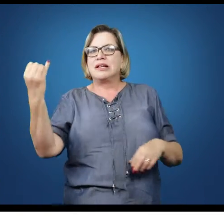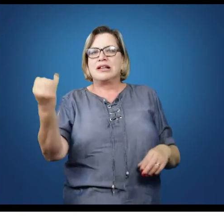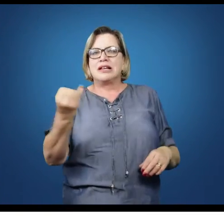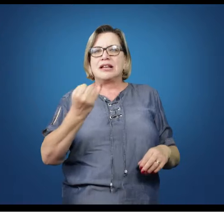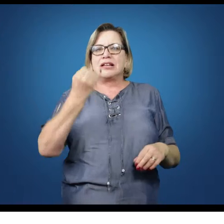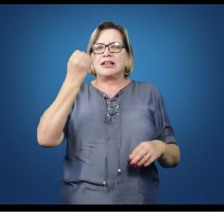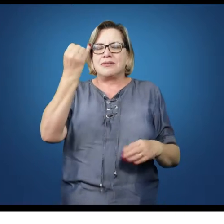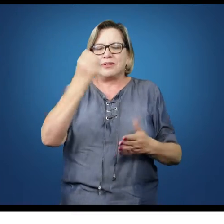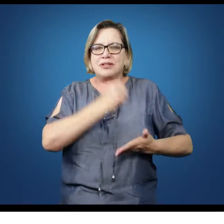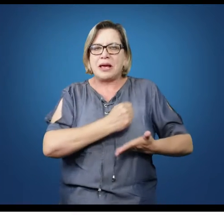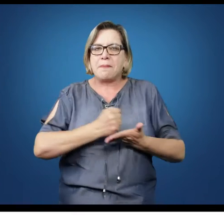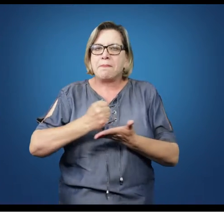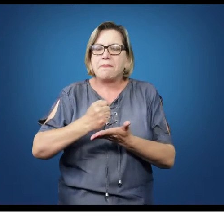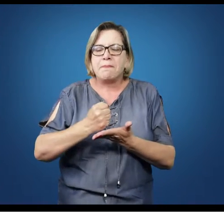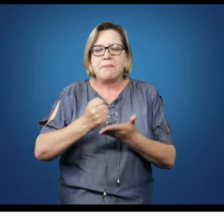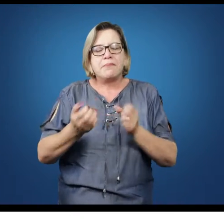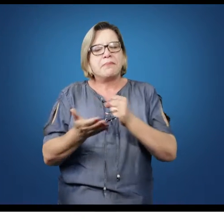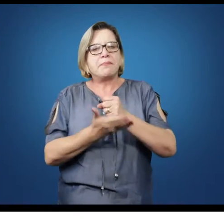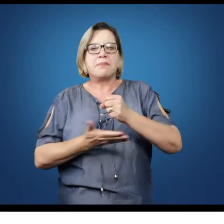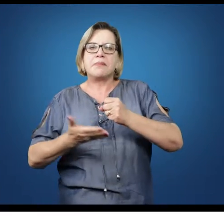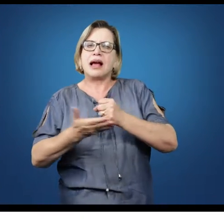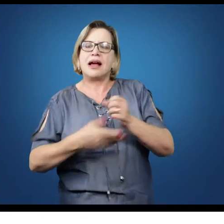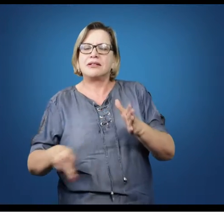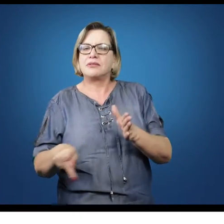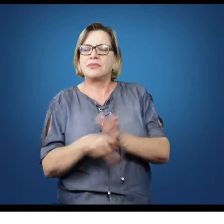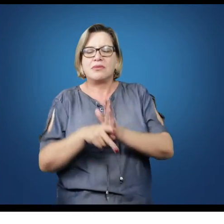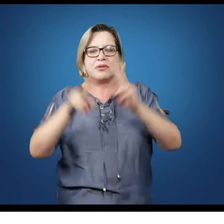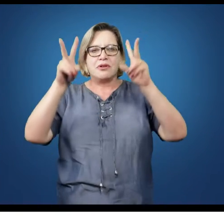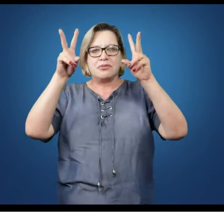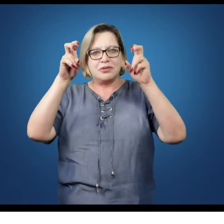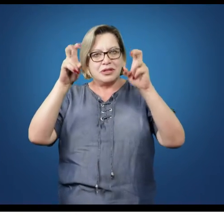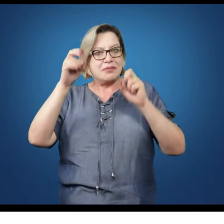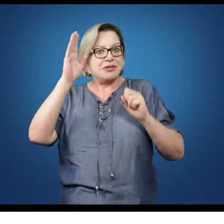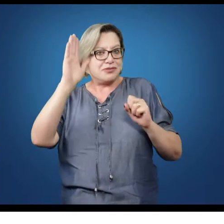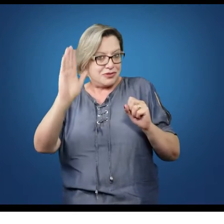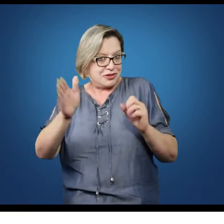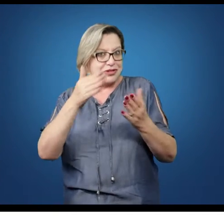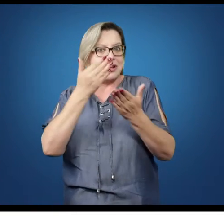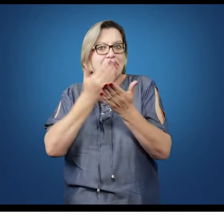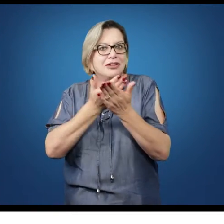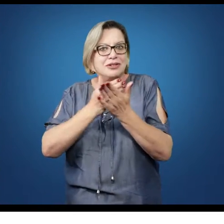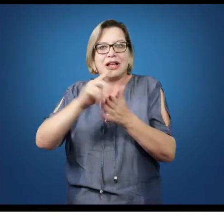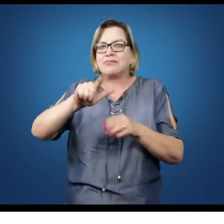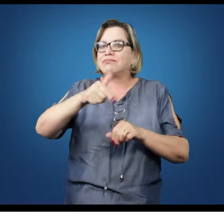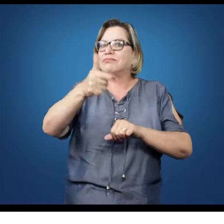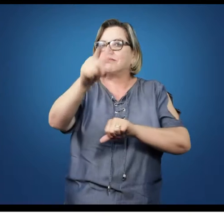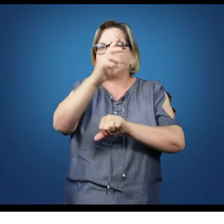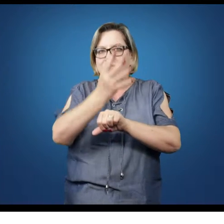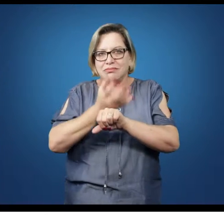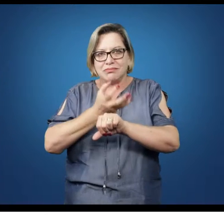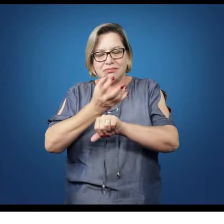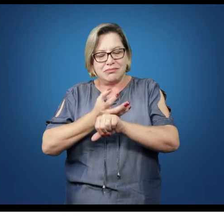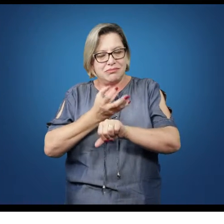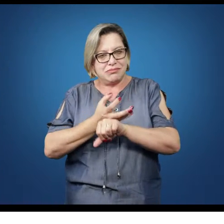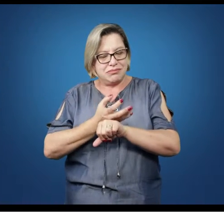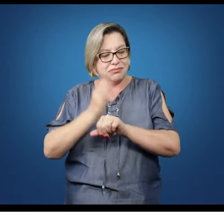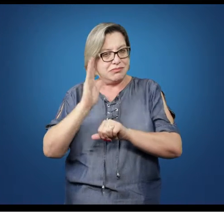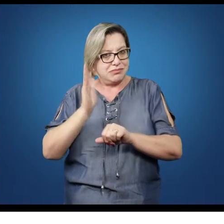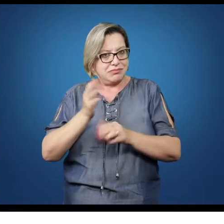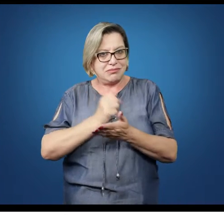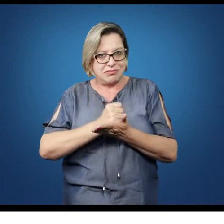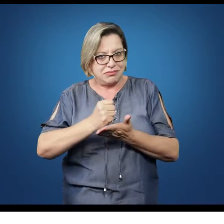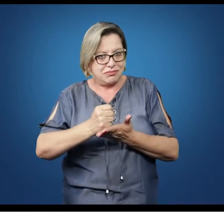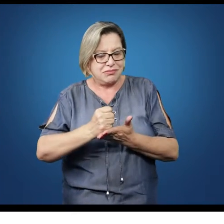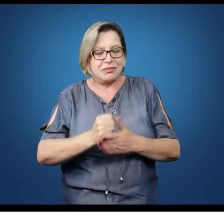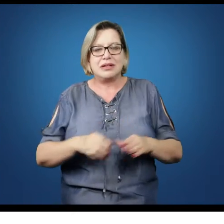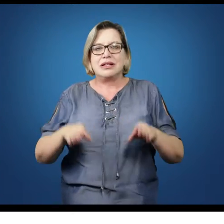sustenta os conteúdos que foram passados para vocês aí nas diversas disciplinas que vocês tiveram até aqui, com